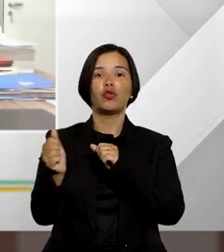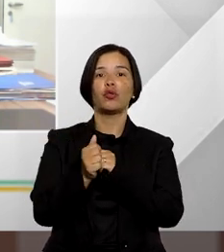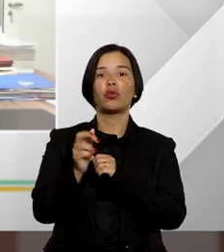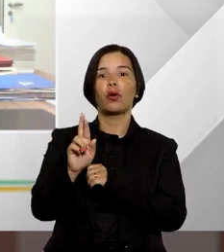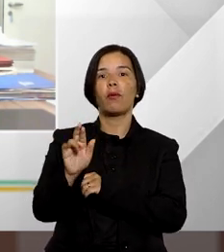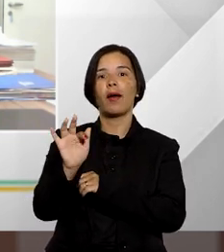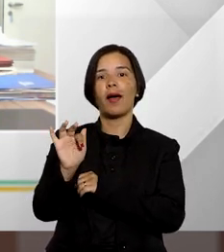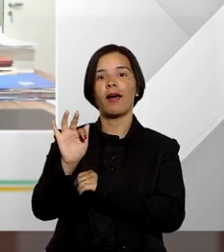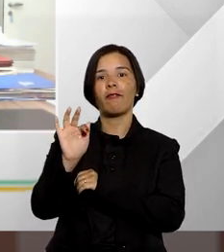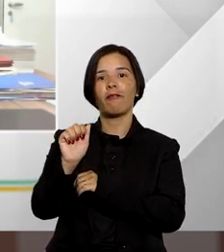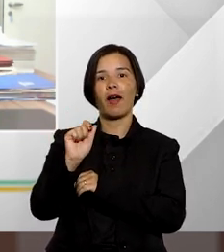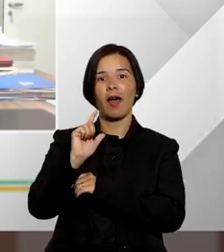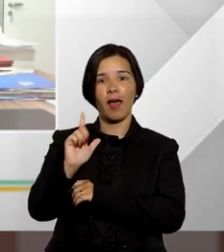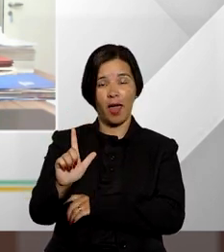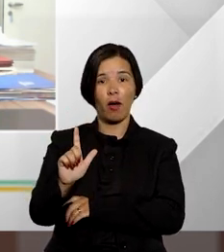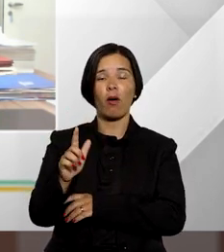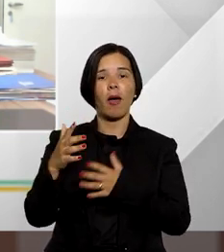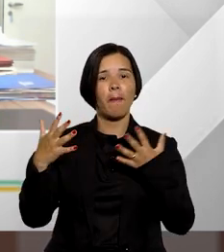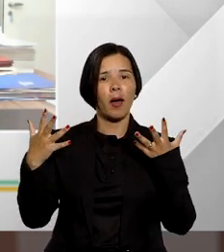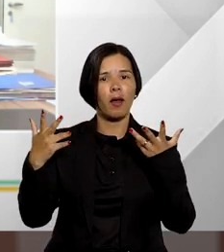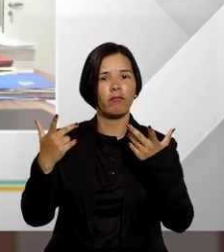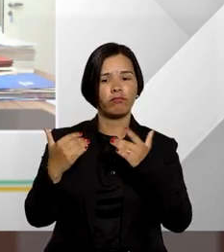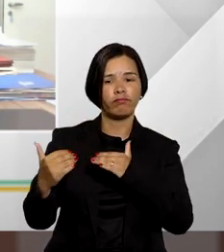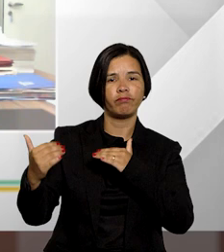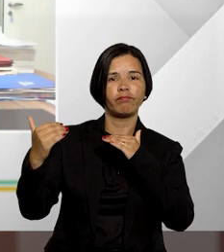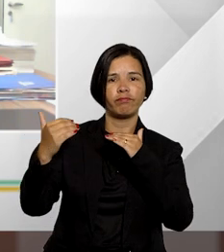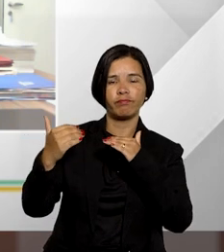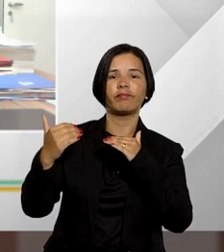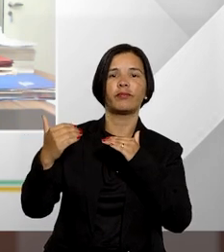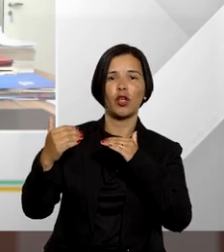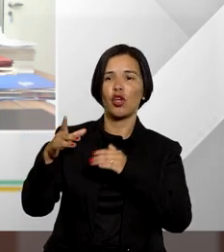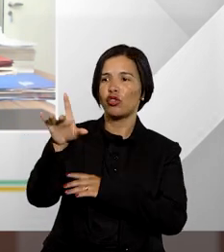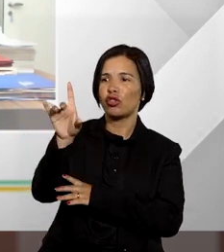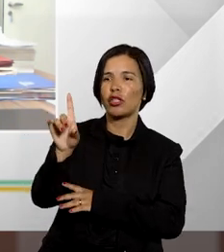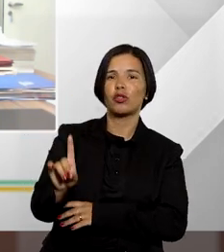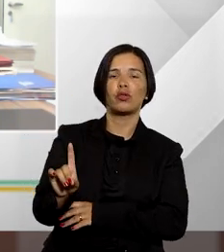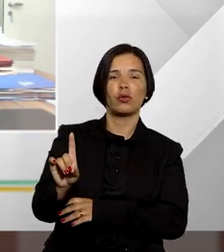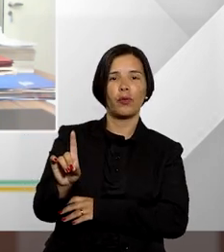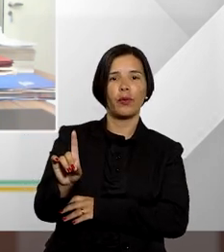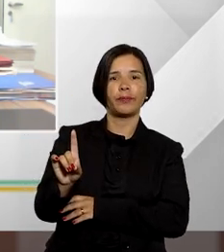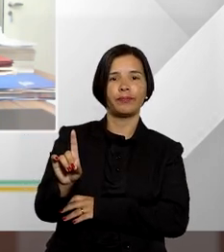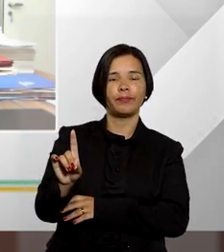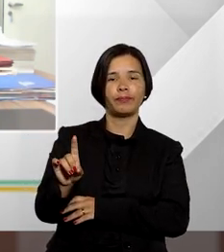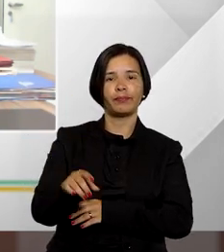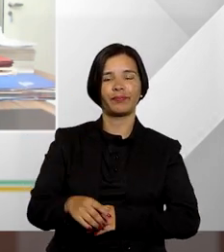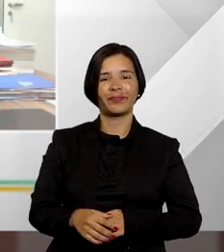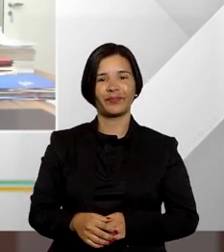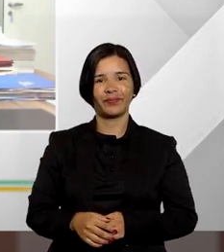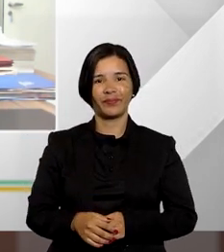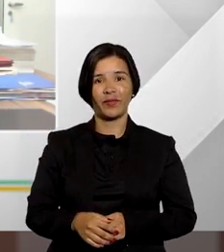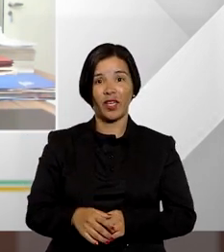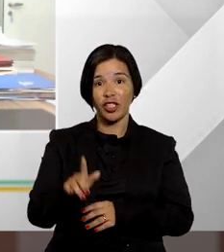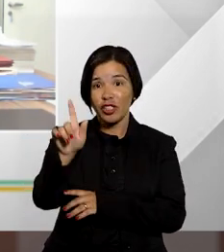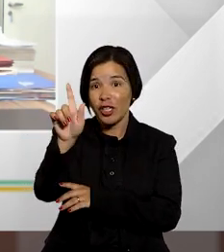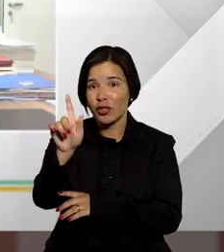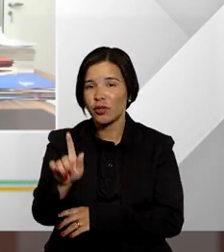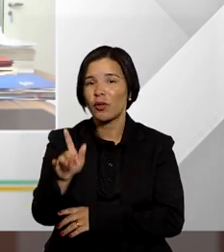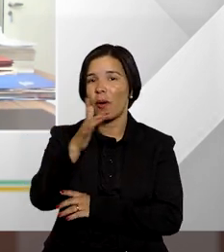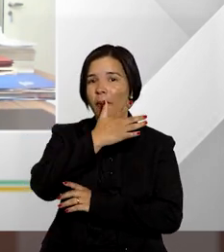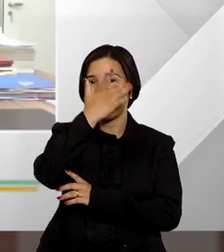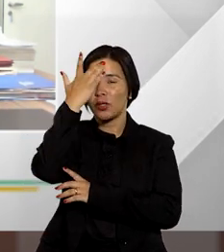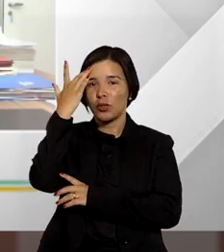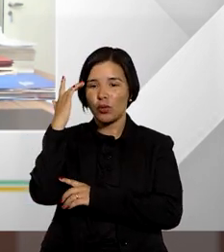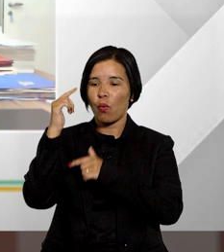Rafael Horn um grande um grande gestor de ordem uma grande